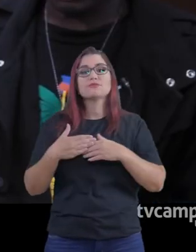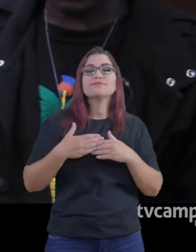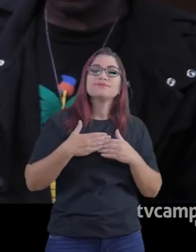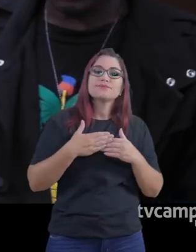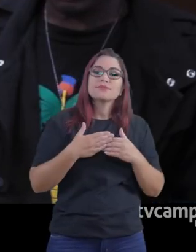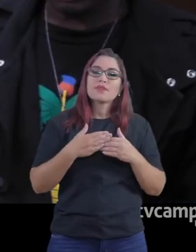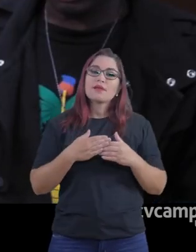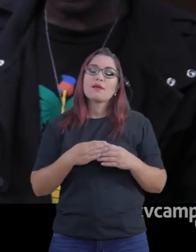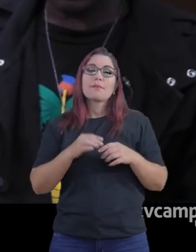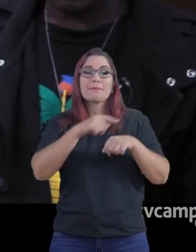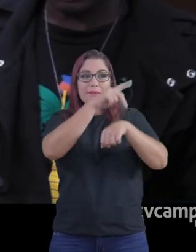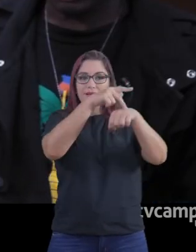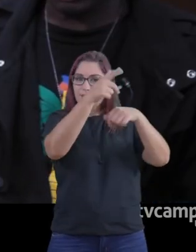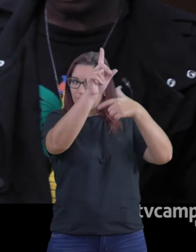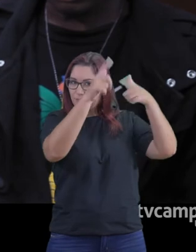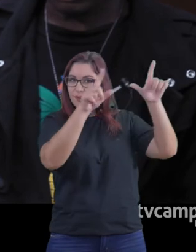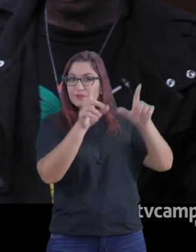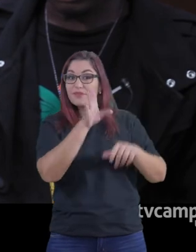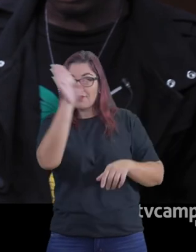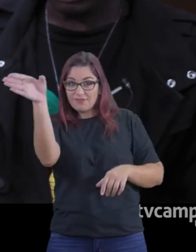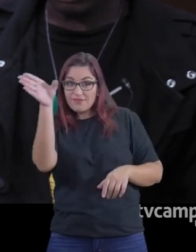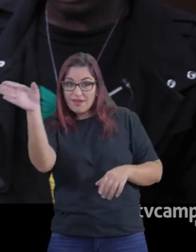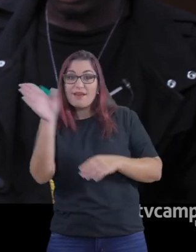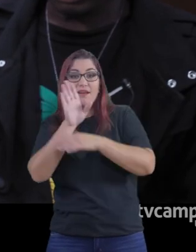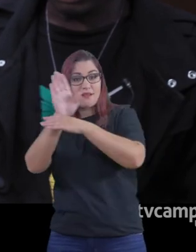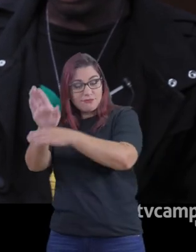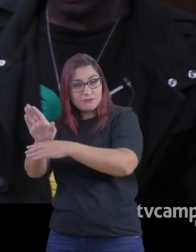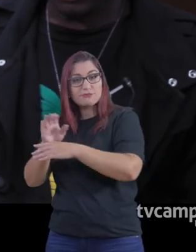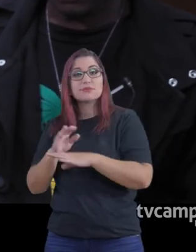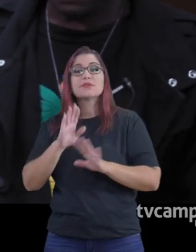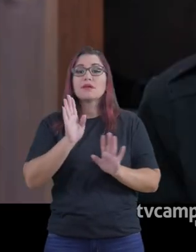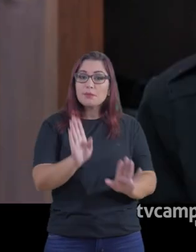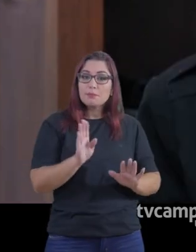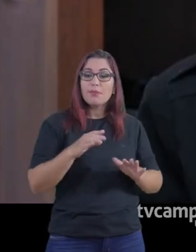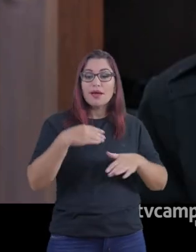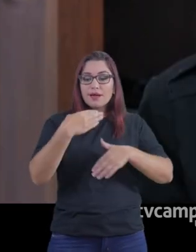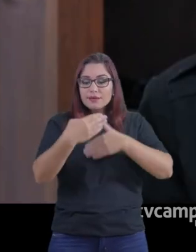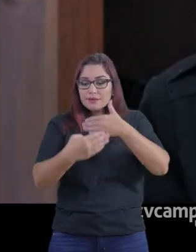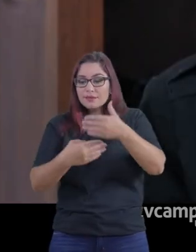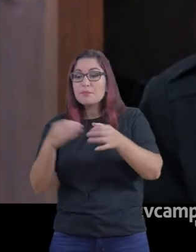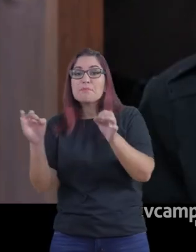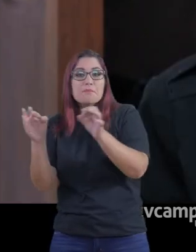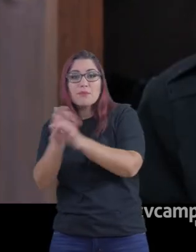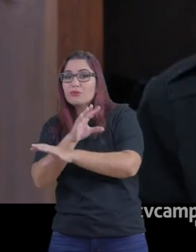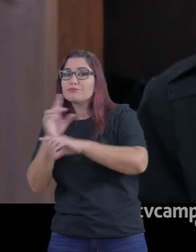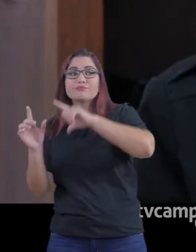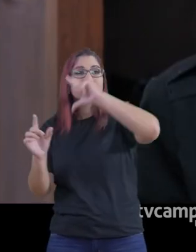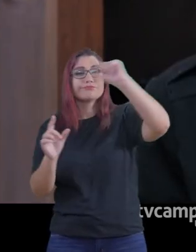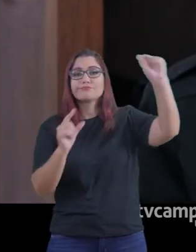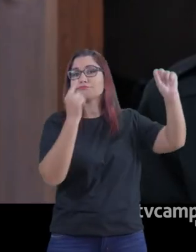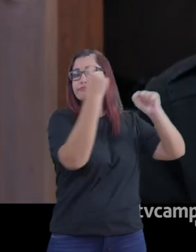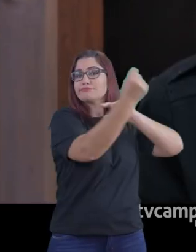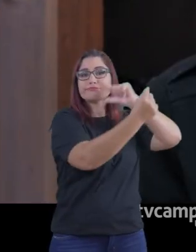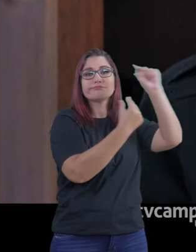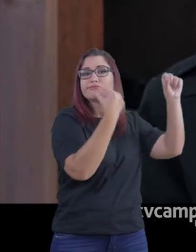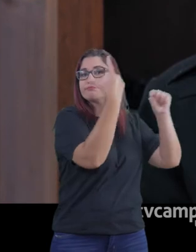saem de outros países que vêm para ajudar, como não tem o controle,